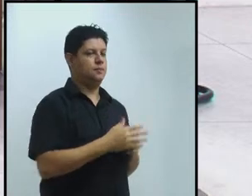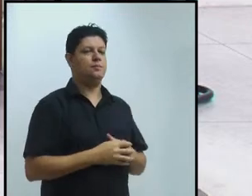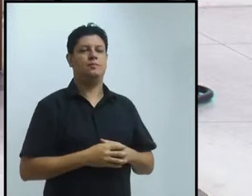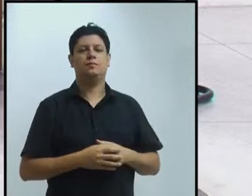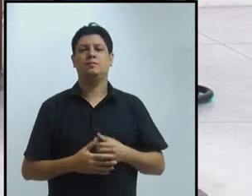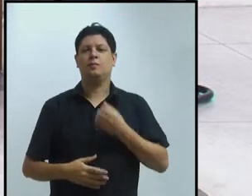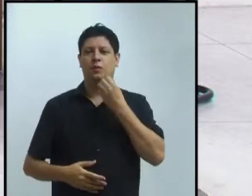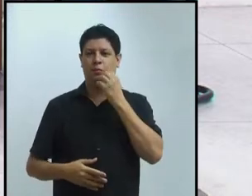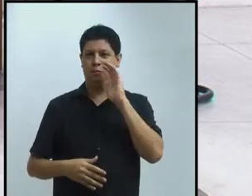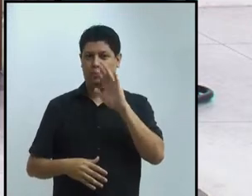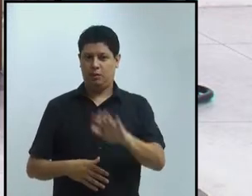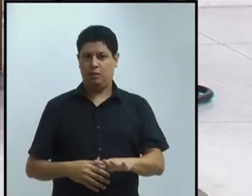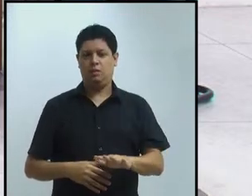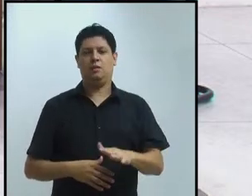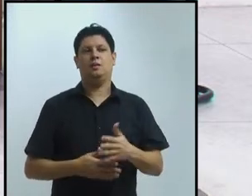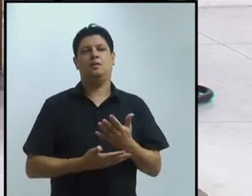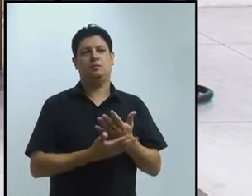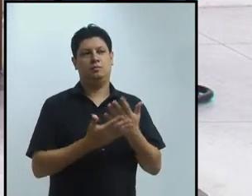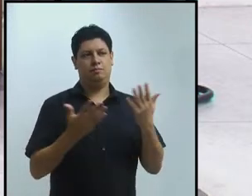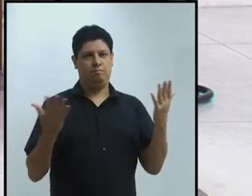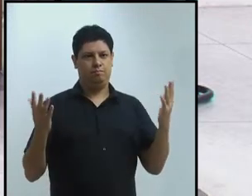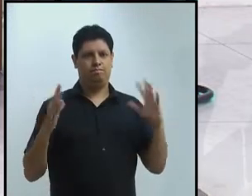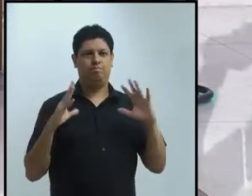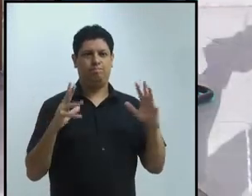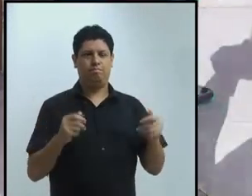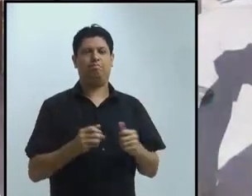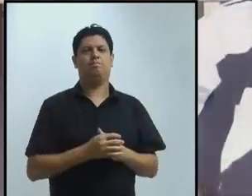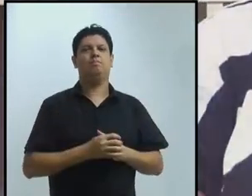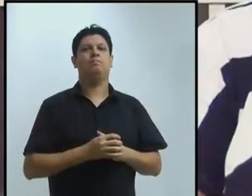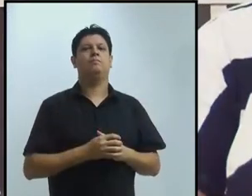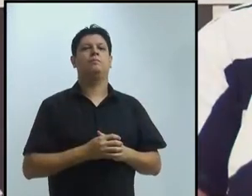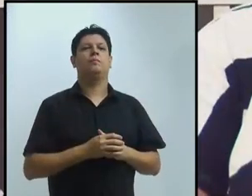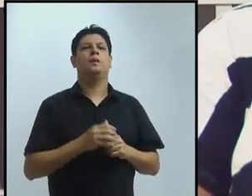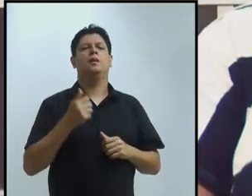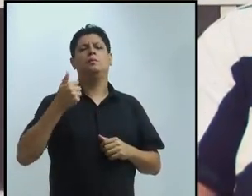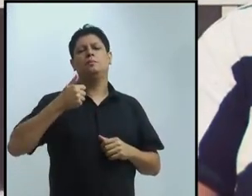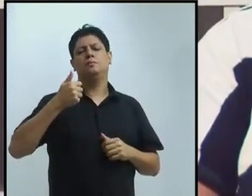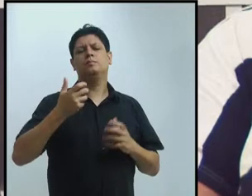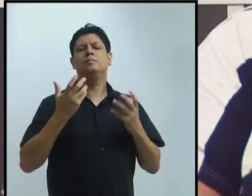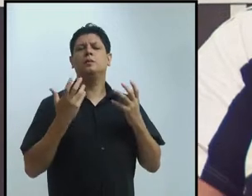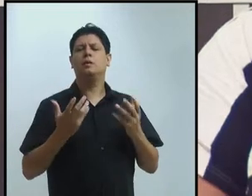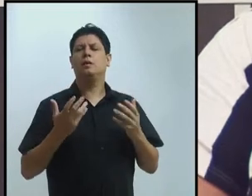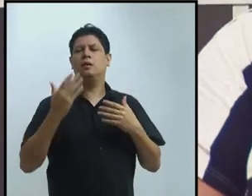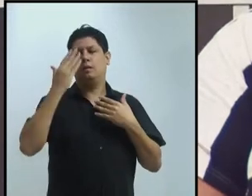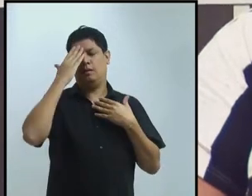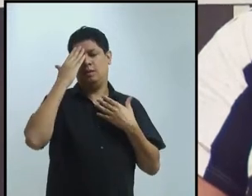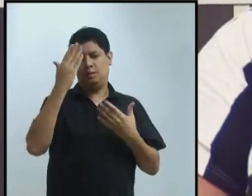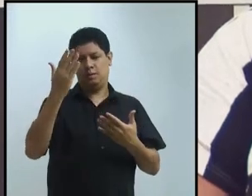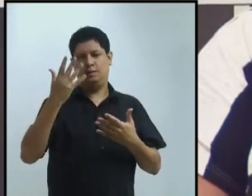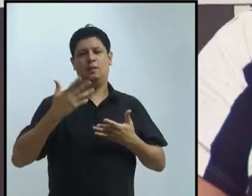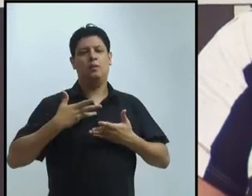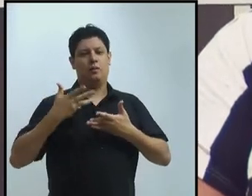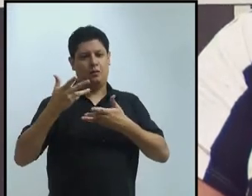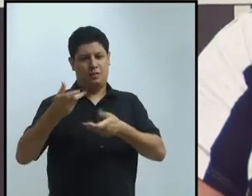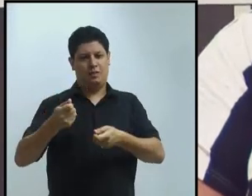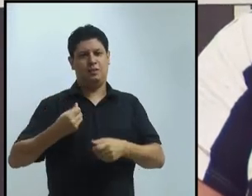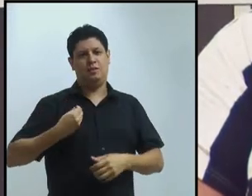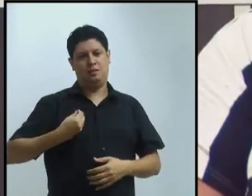Boa tarde a todos. Em primeiro lugar, muito obrigada pelo convite, por estar aqui essa tarde.